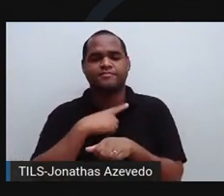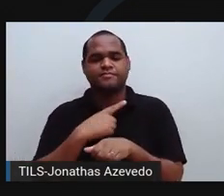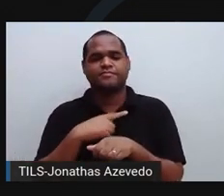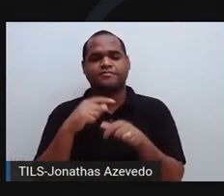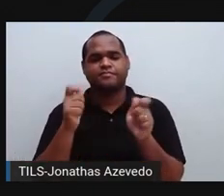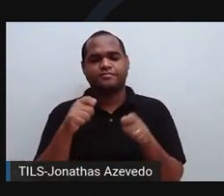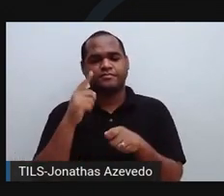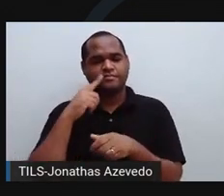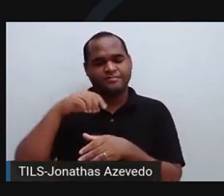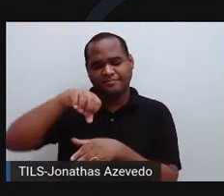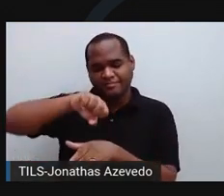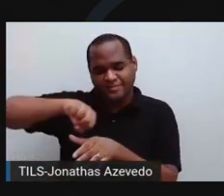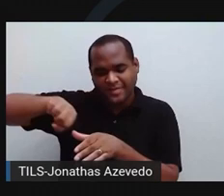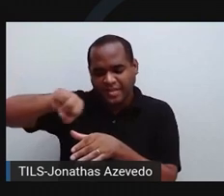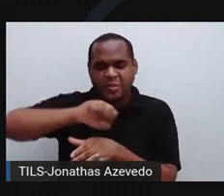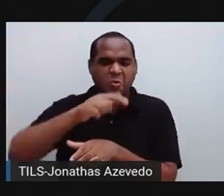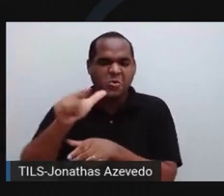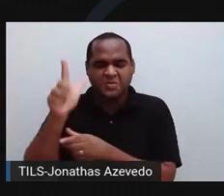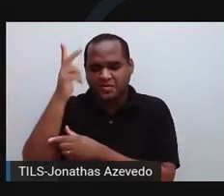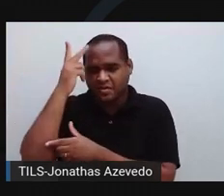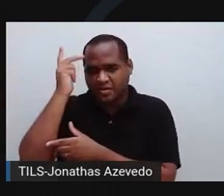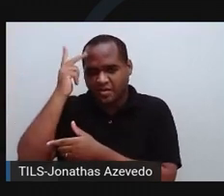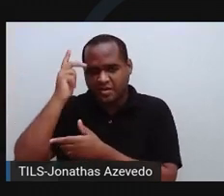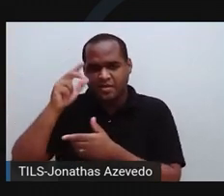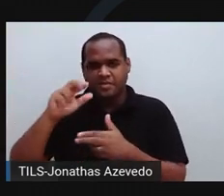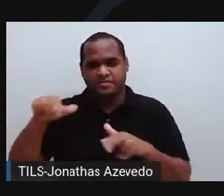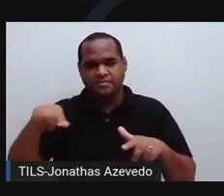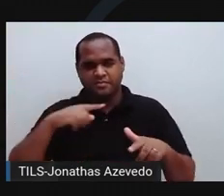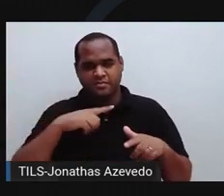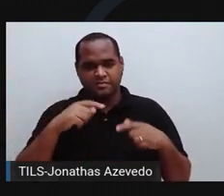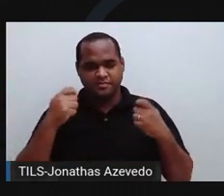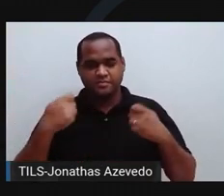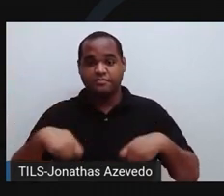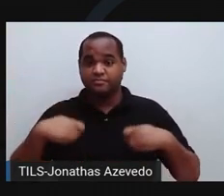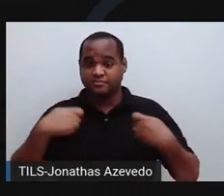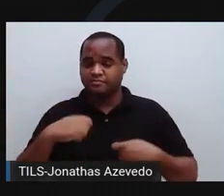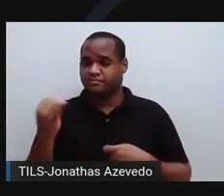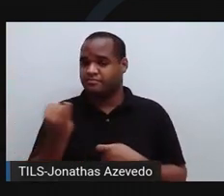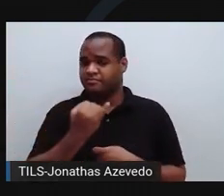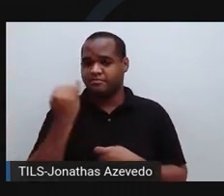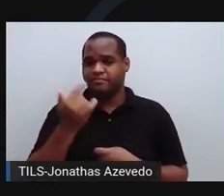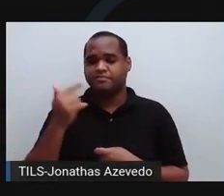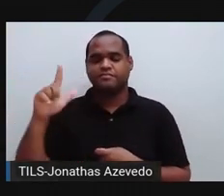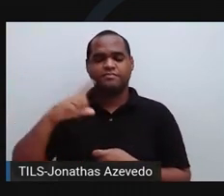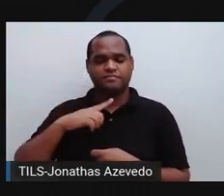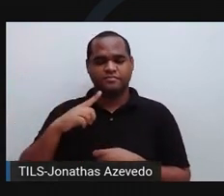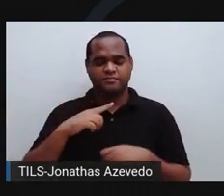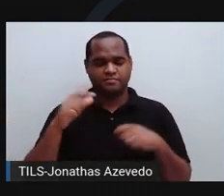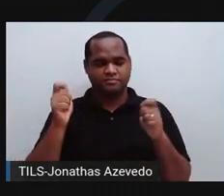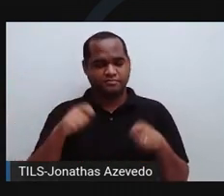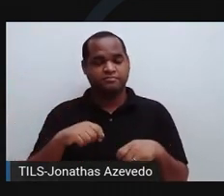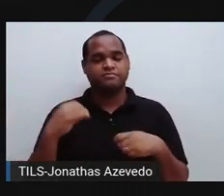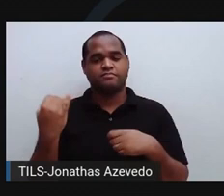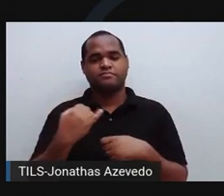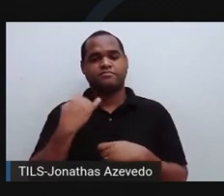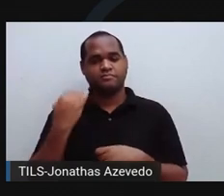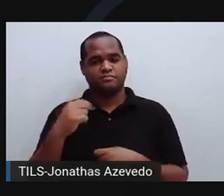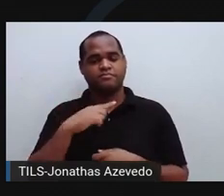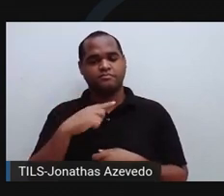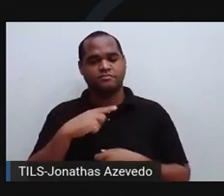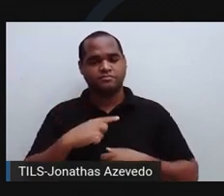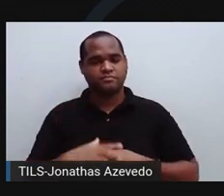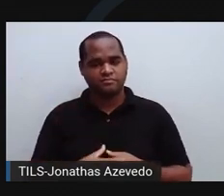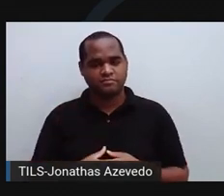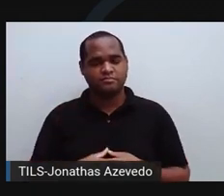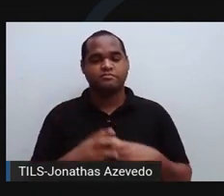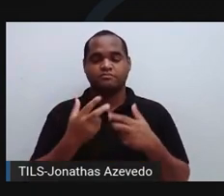detergentes e desinfetantes mais comuns. Então, é preciso usar produtos químicos de limpeza adequados aos hospitais, especialmente se houver um surto em